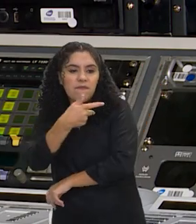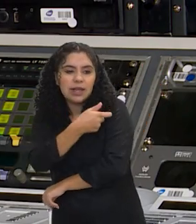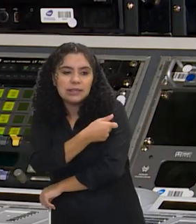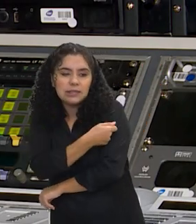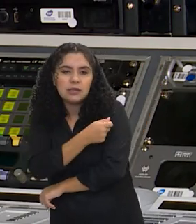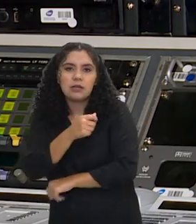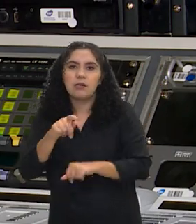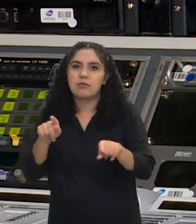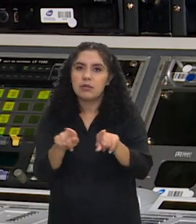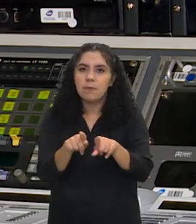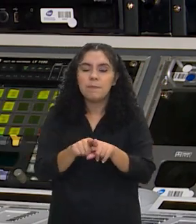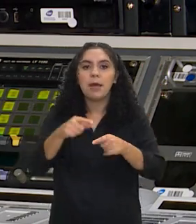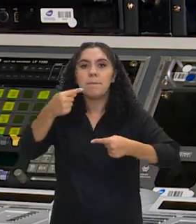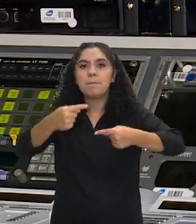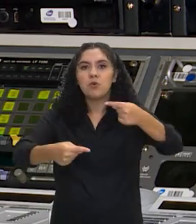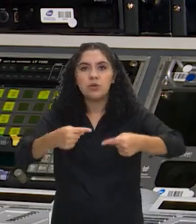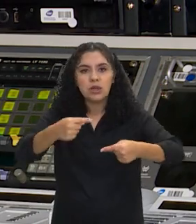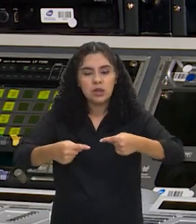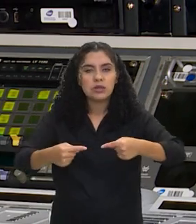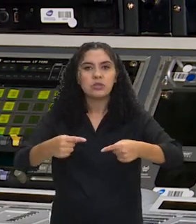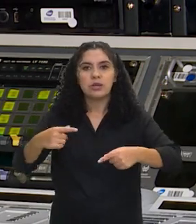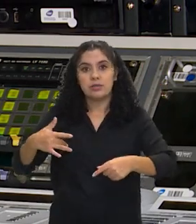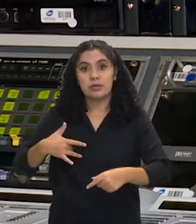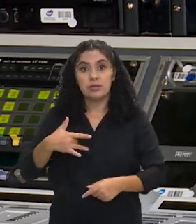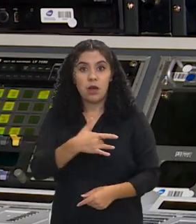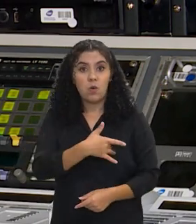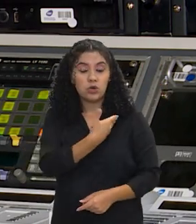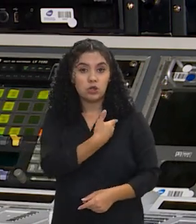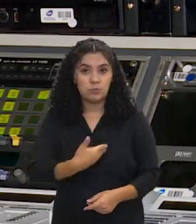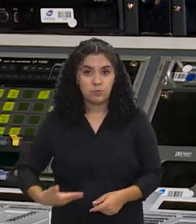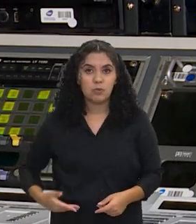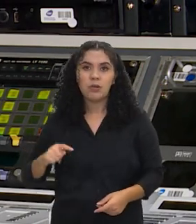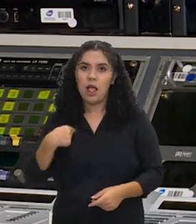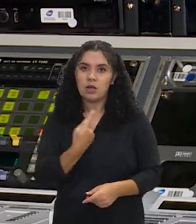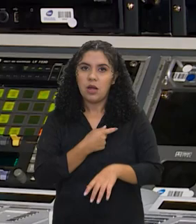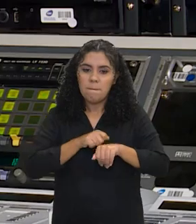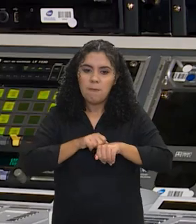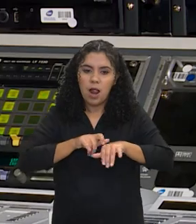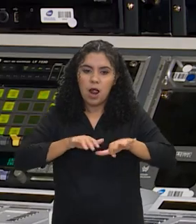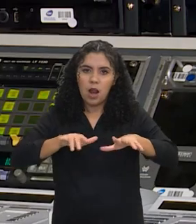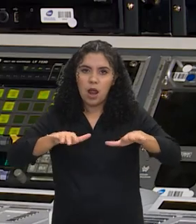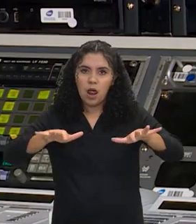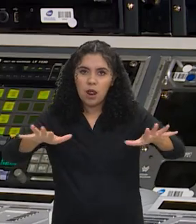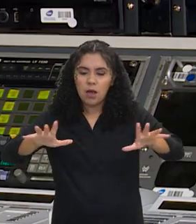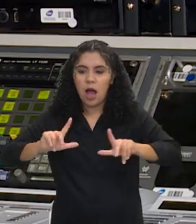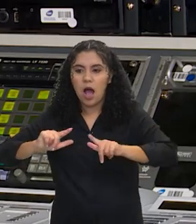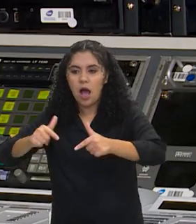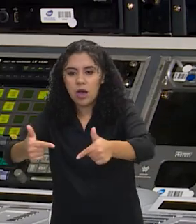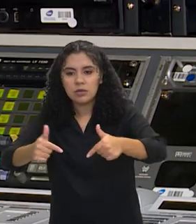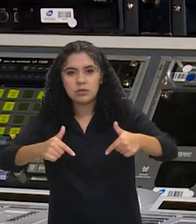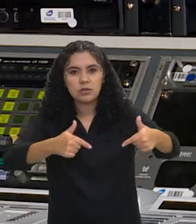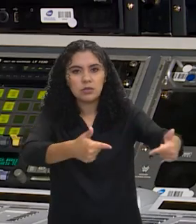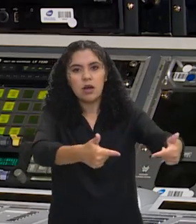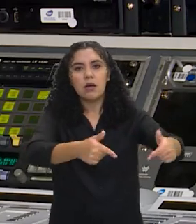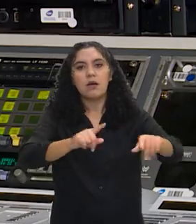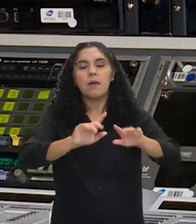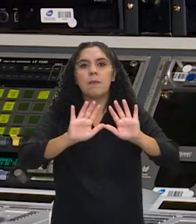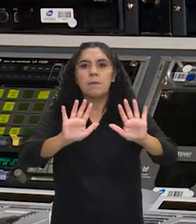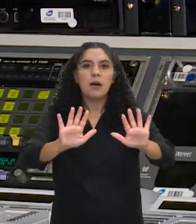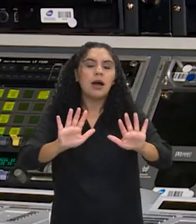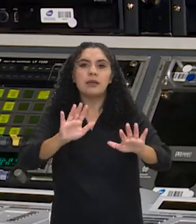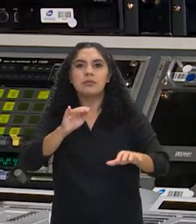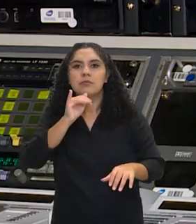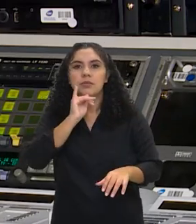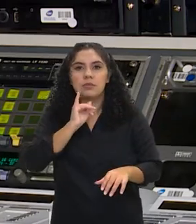e sobre políticas de saúde pública. Então, nós estamos rodando essa ação, mas ele precisa ter efeito, produzir efeito.